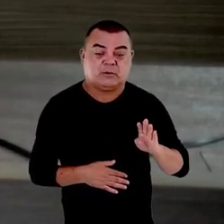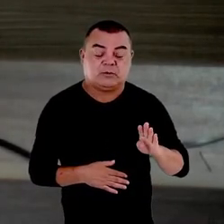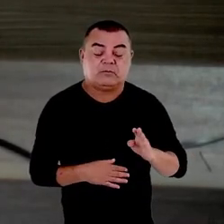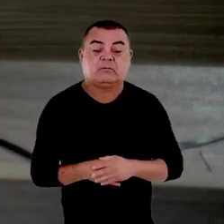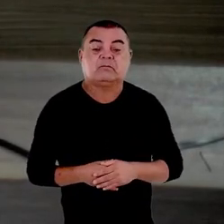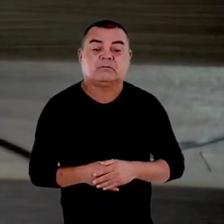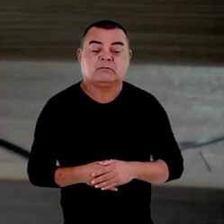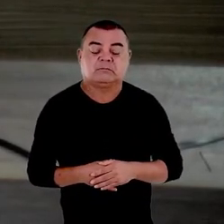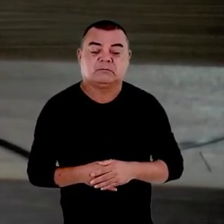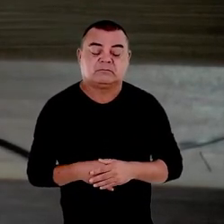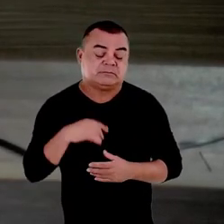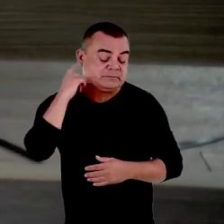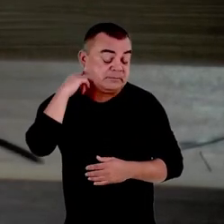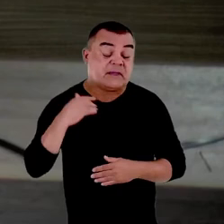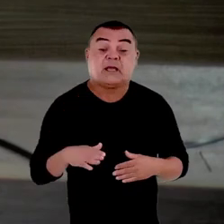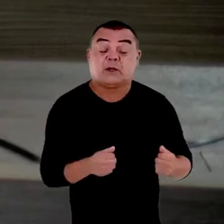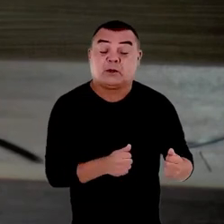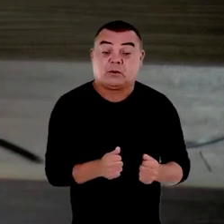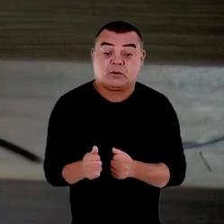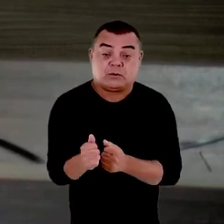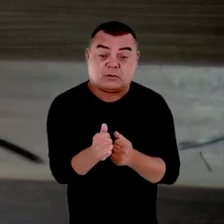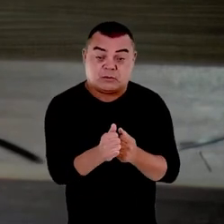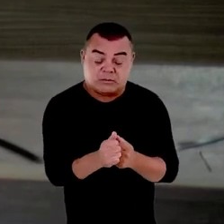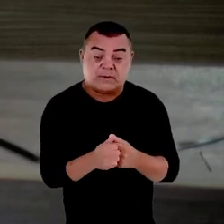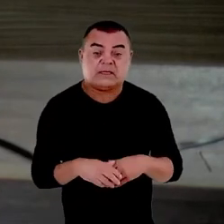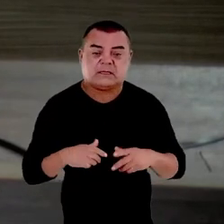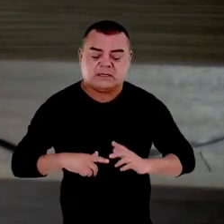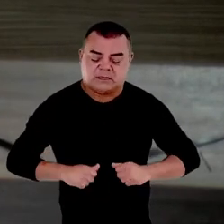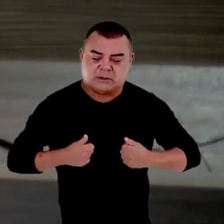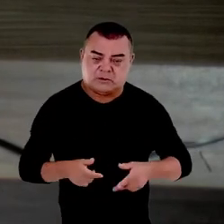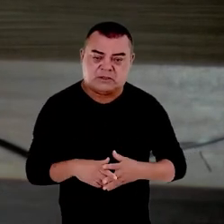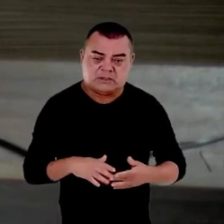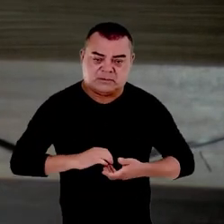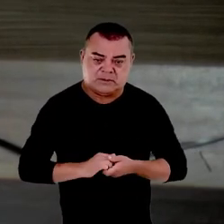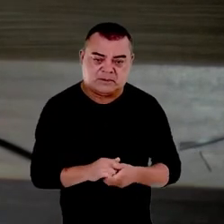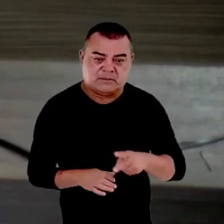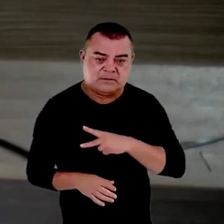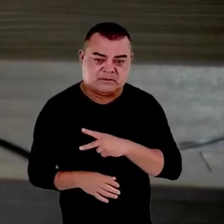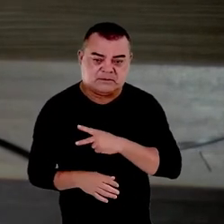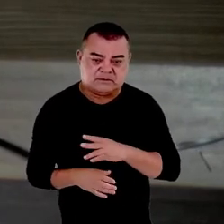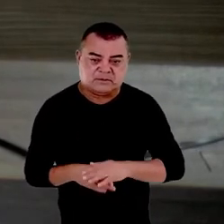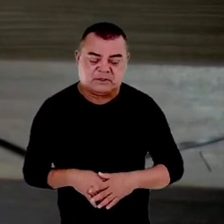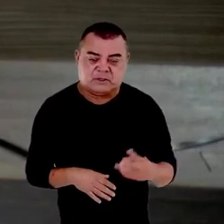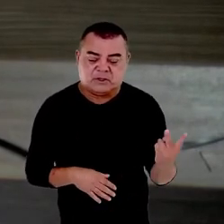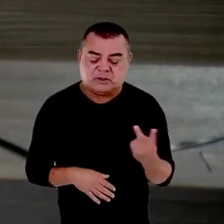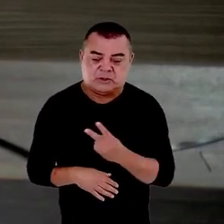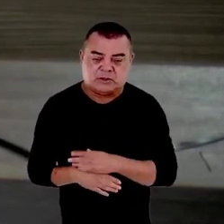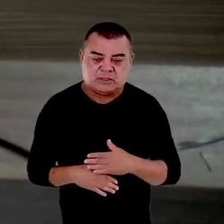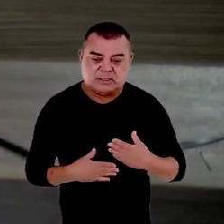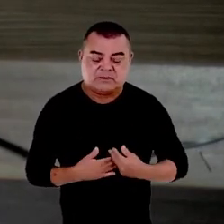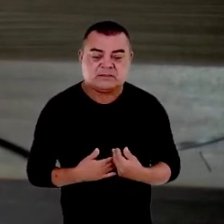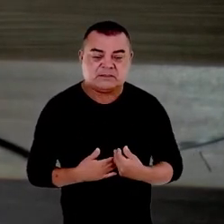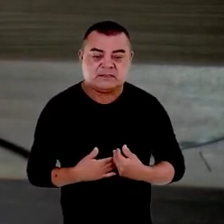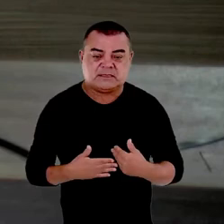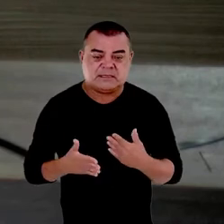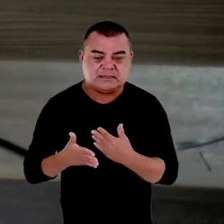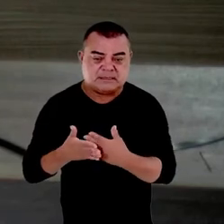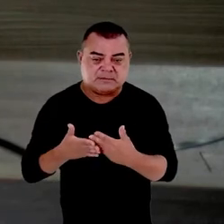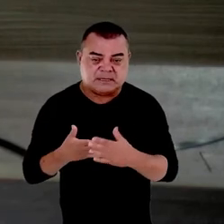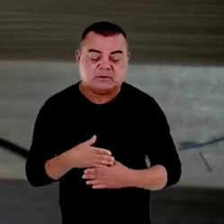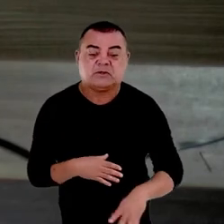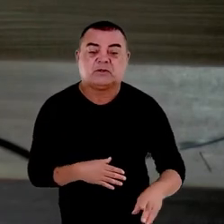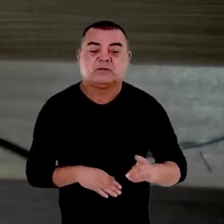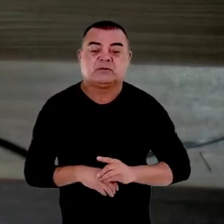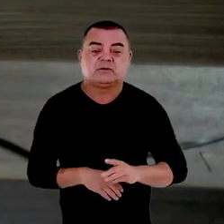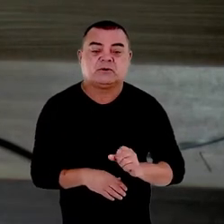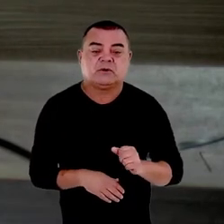companheiro de lutas e quero saudar muito particularmente dois segmentos primeiro o Dr. Olímpio